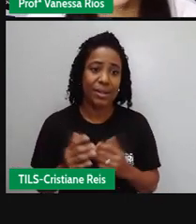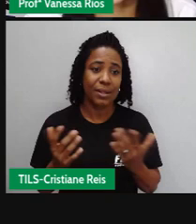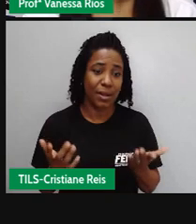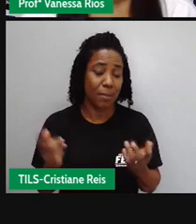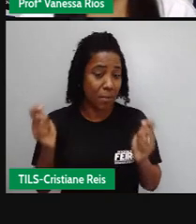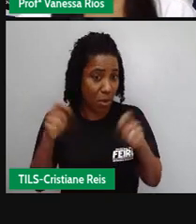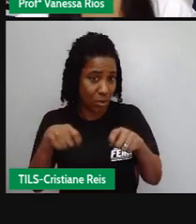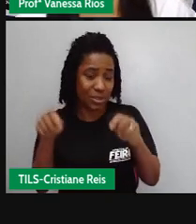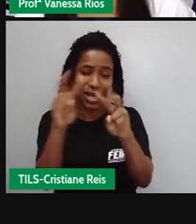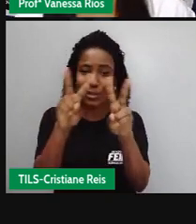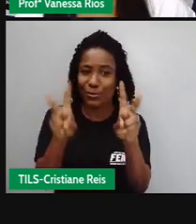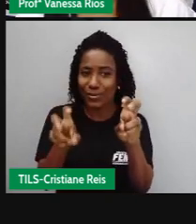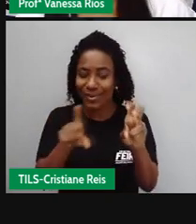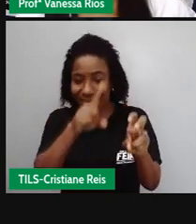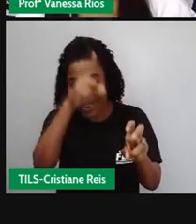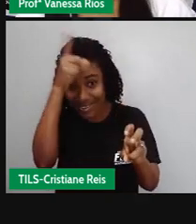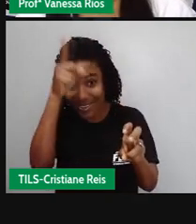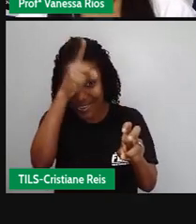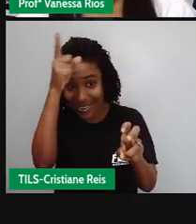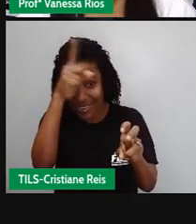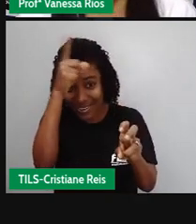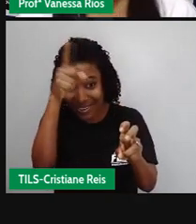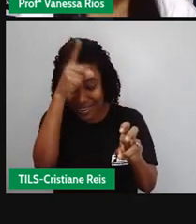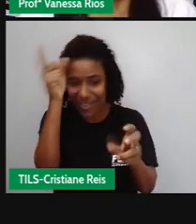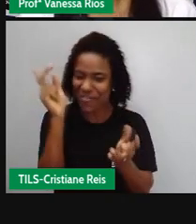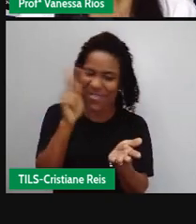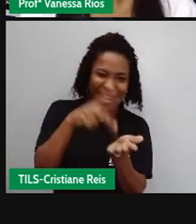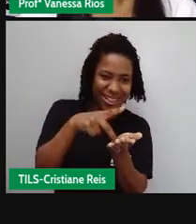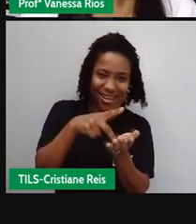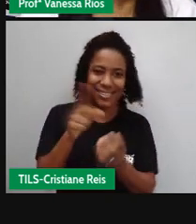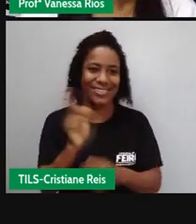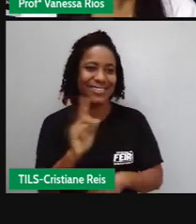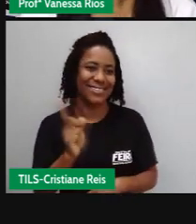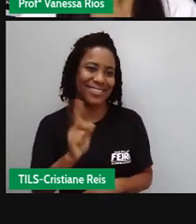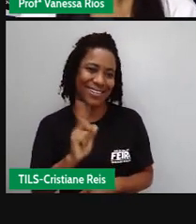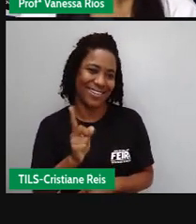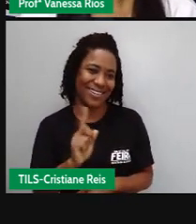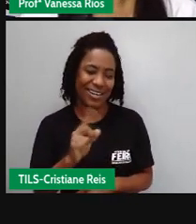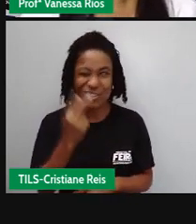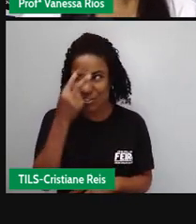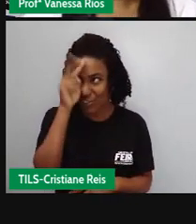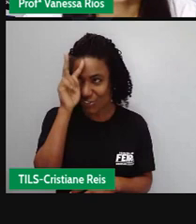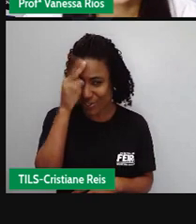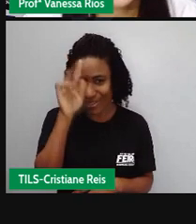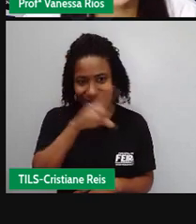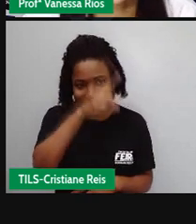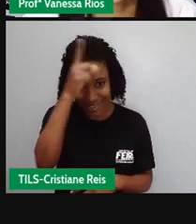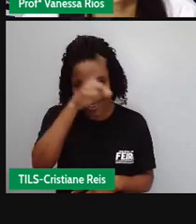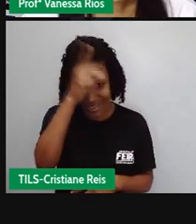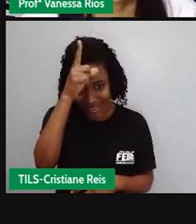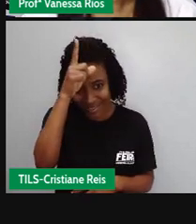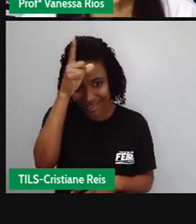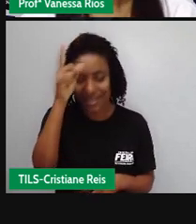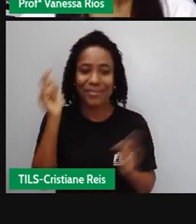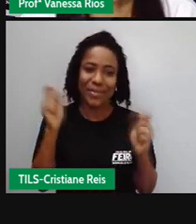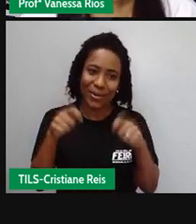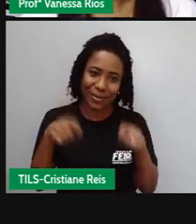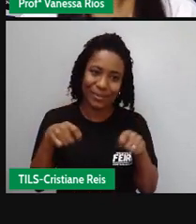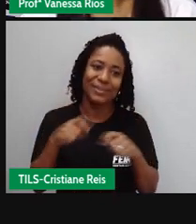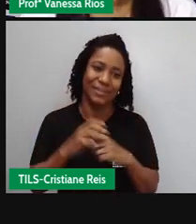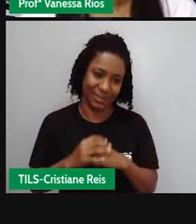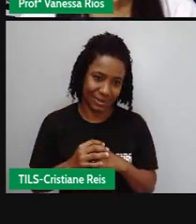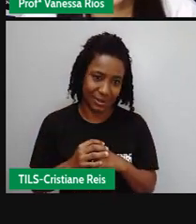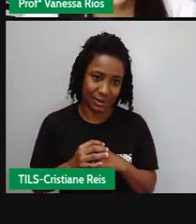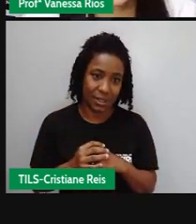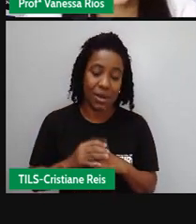né? Podem ser até assuntos fictícios, mas assuntos que podem, que têm uma realidade. A história